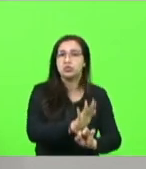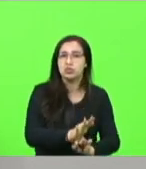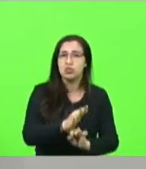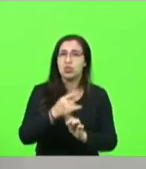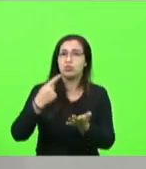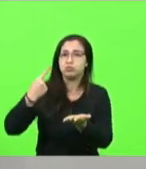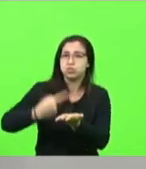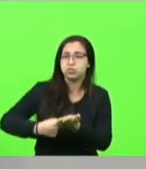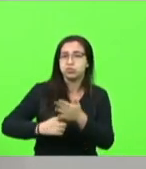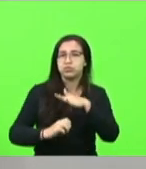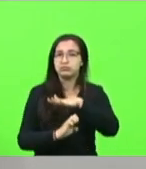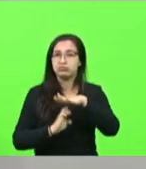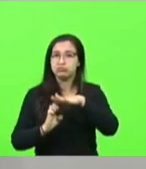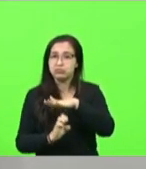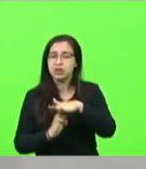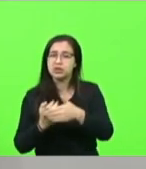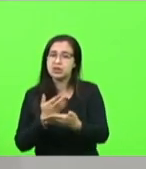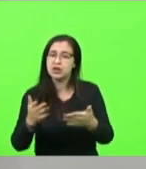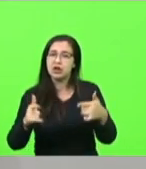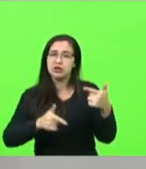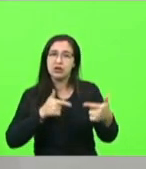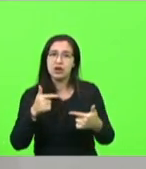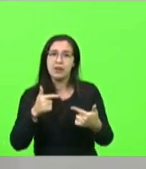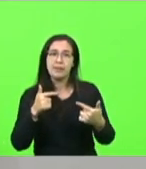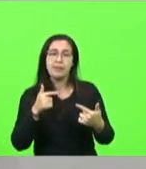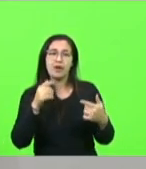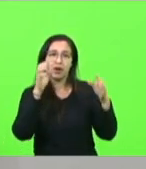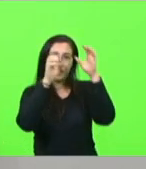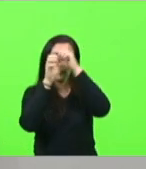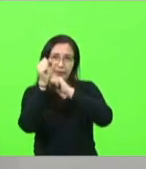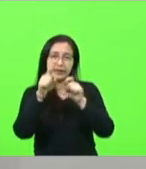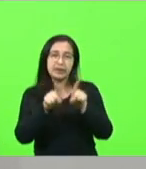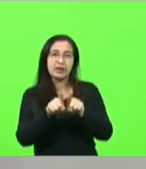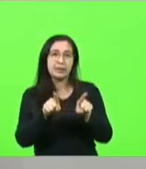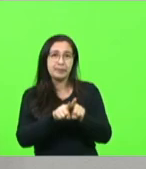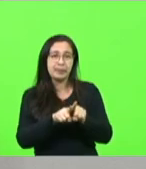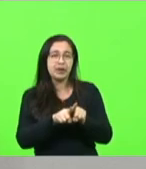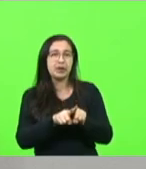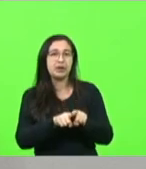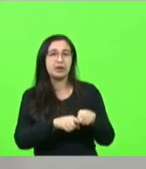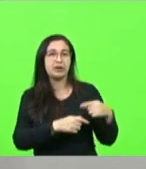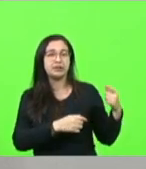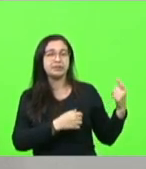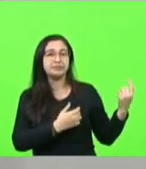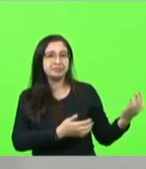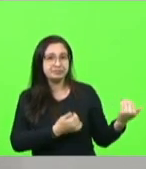nossos aprendizes, os nossos estagiários e com a nossa equipe de assistentes social